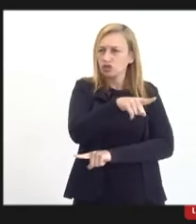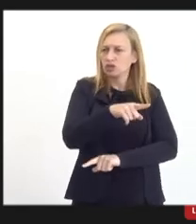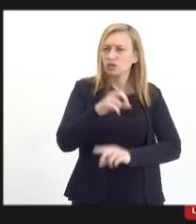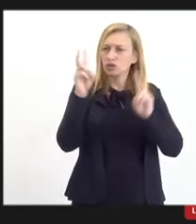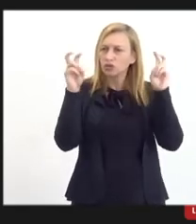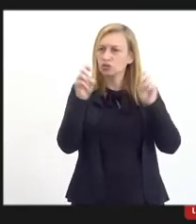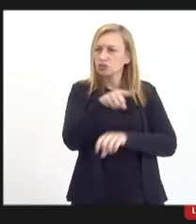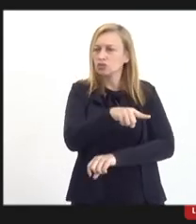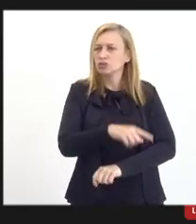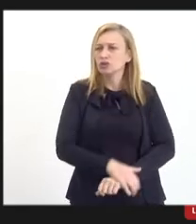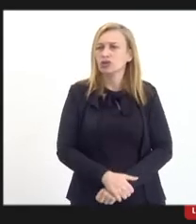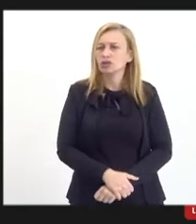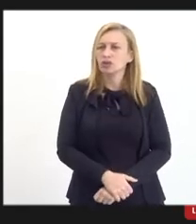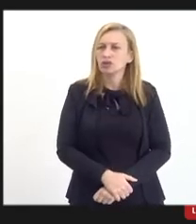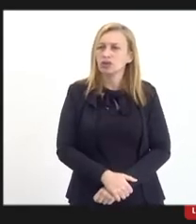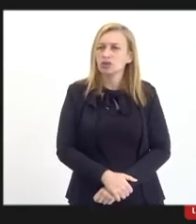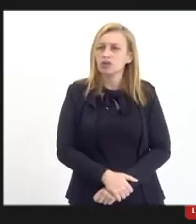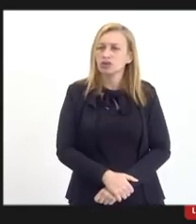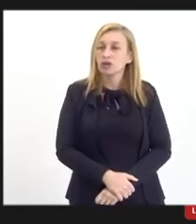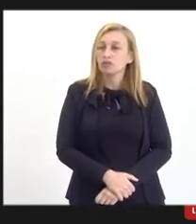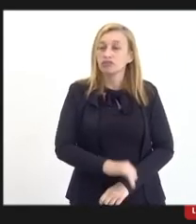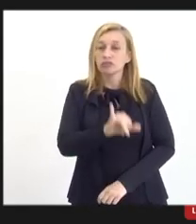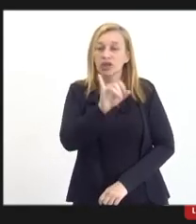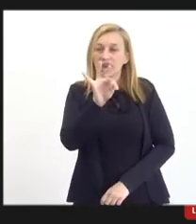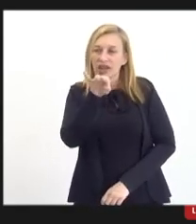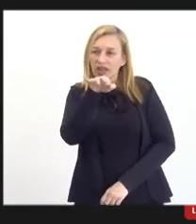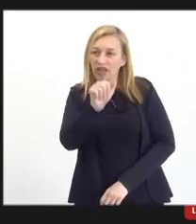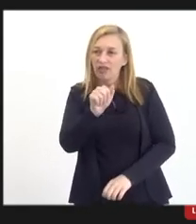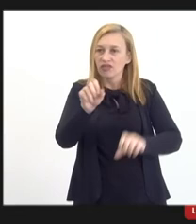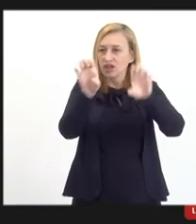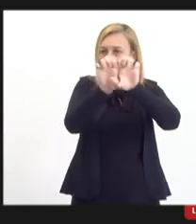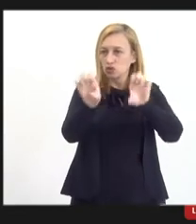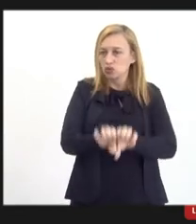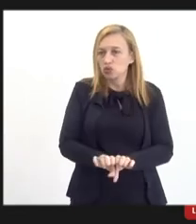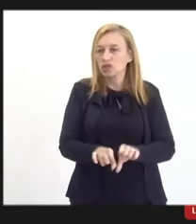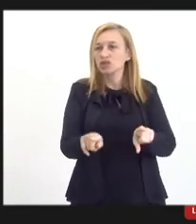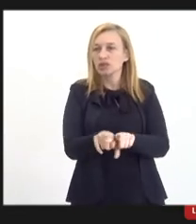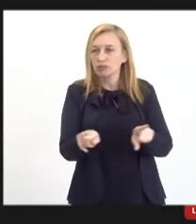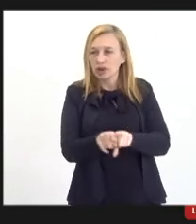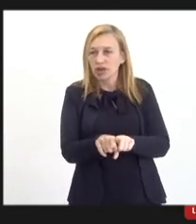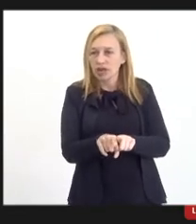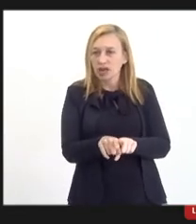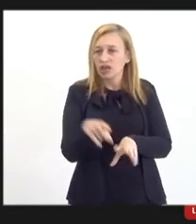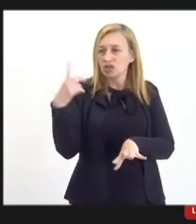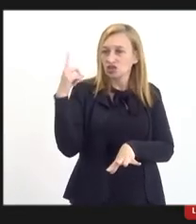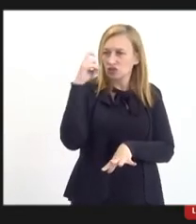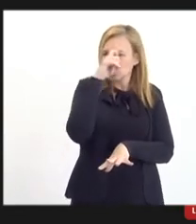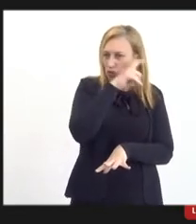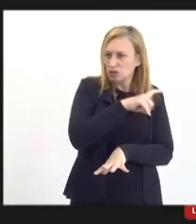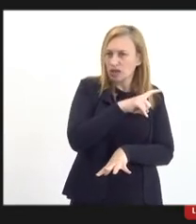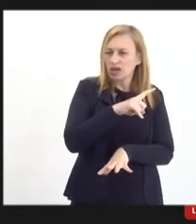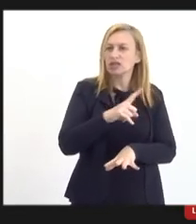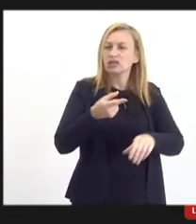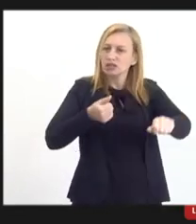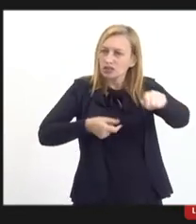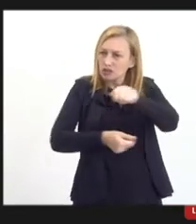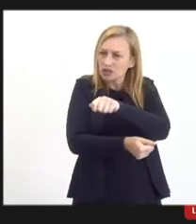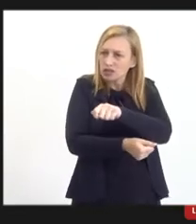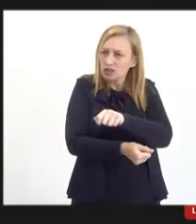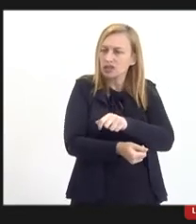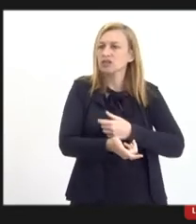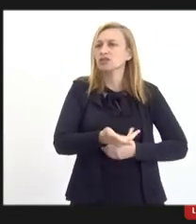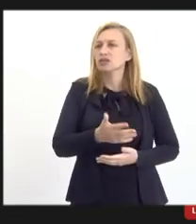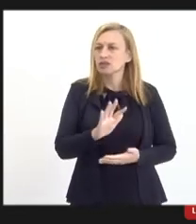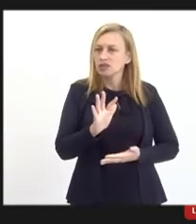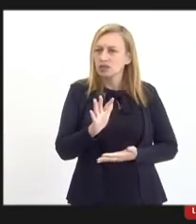eu não, né, porque a infraestrutura, redução da burocracia e o financiamento, mais ou